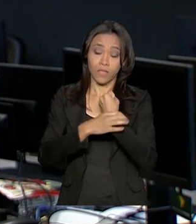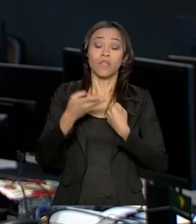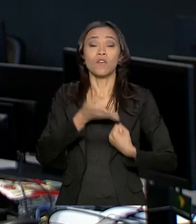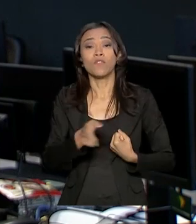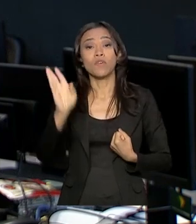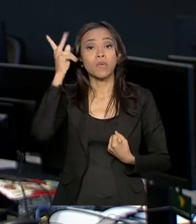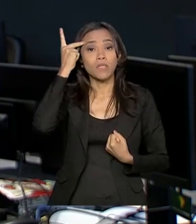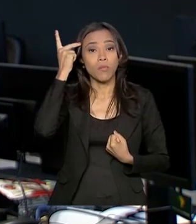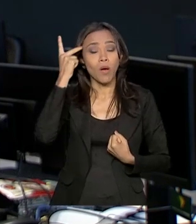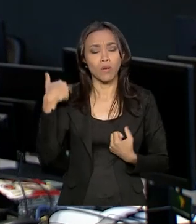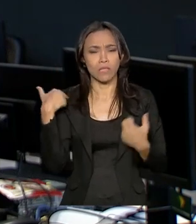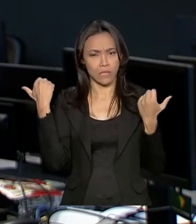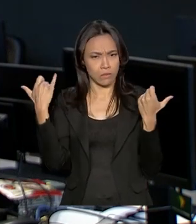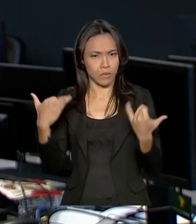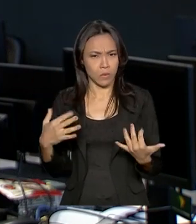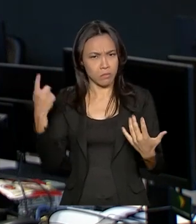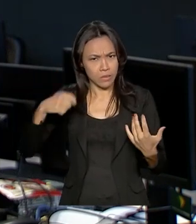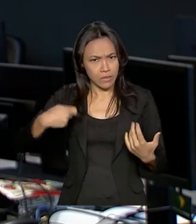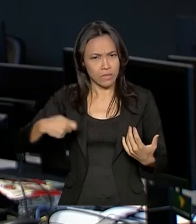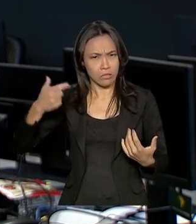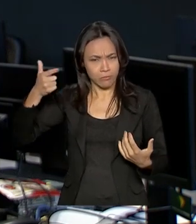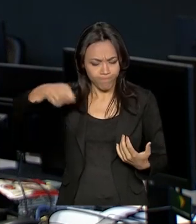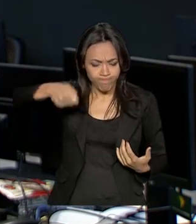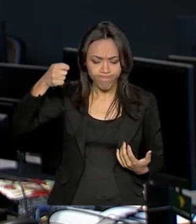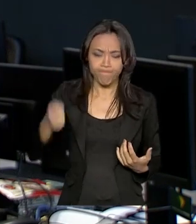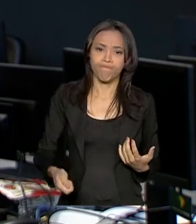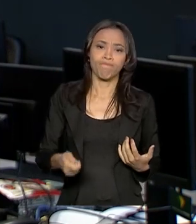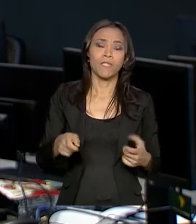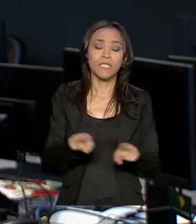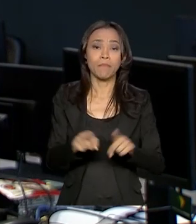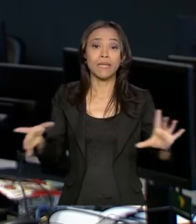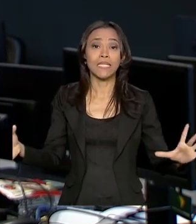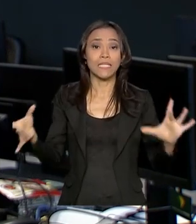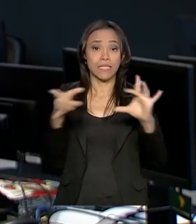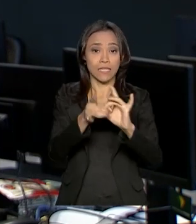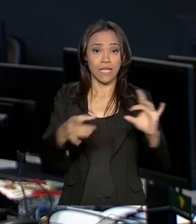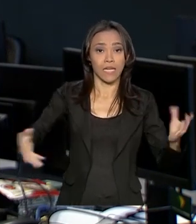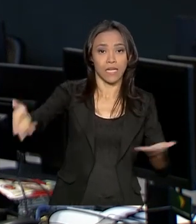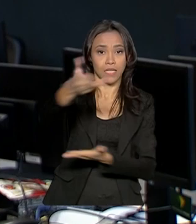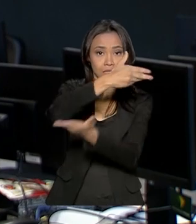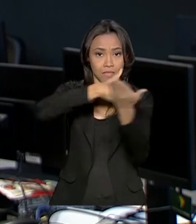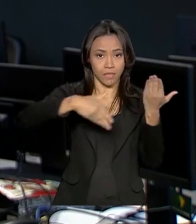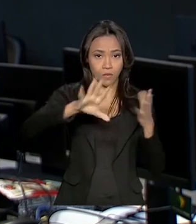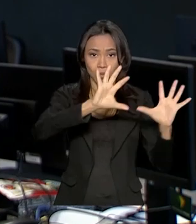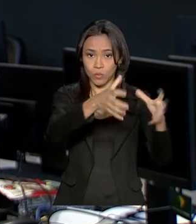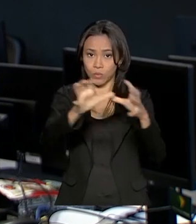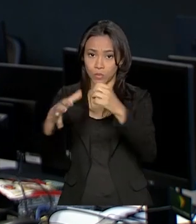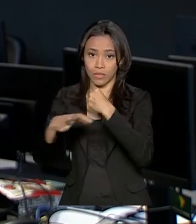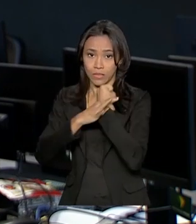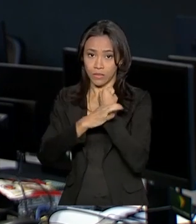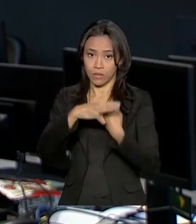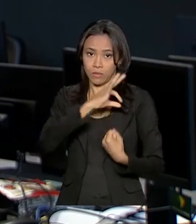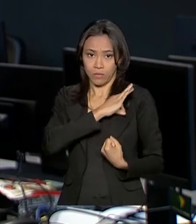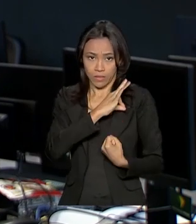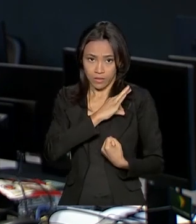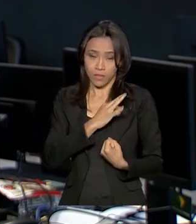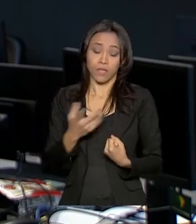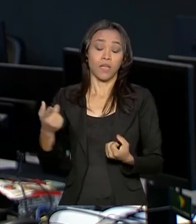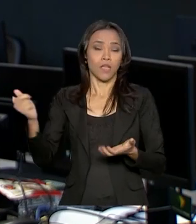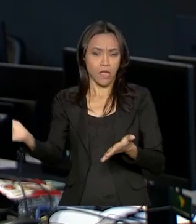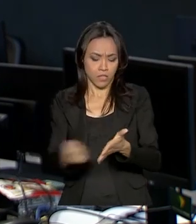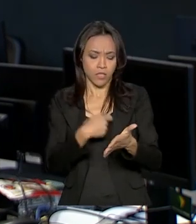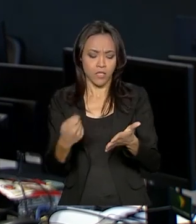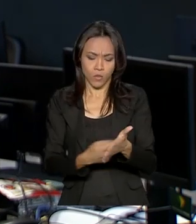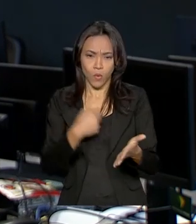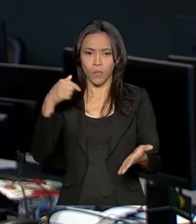ao maior rigor no combate à criminalidade e a maior integração entre as forças de segurança. Sérgio Moro assinou acordos